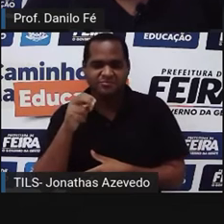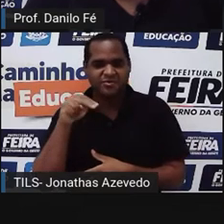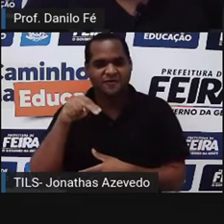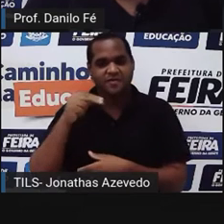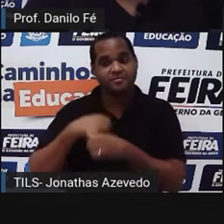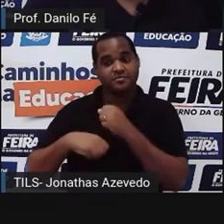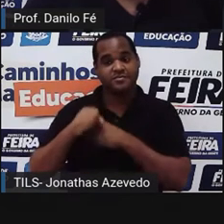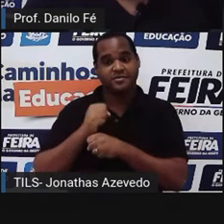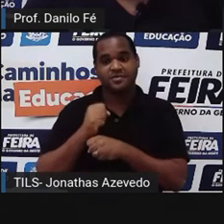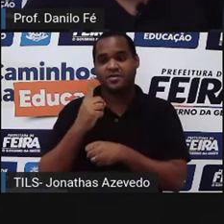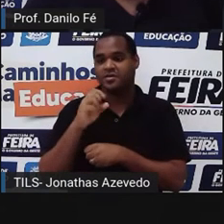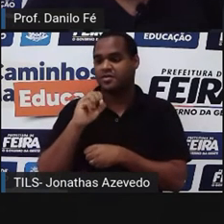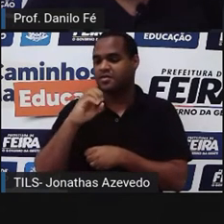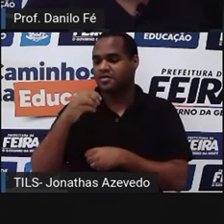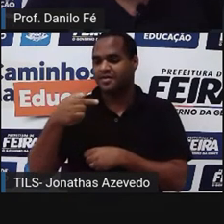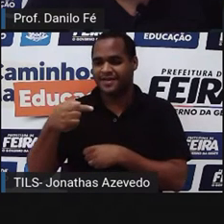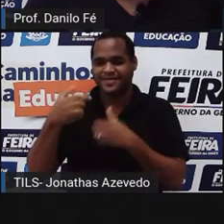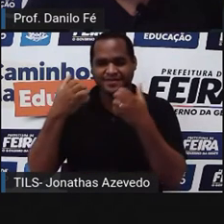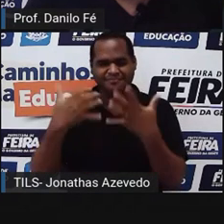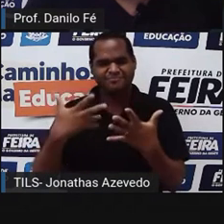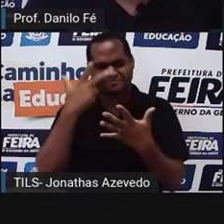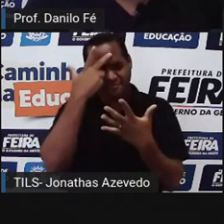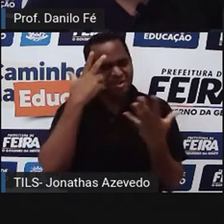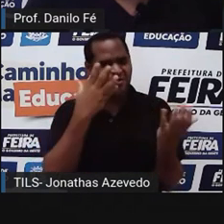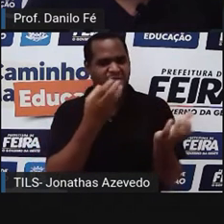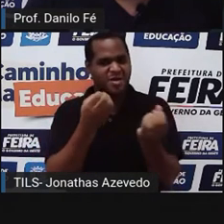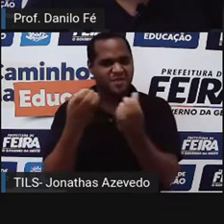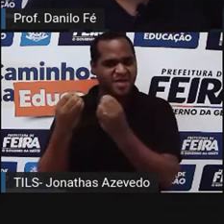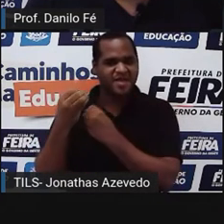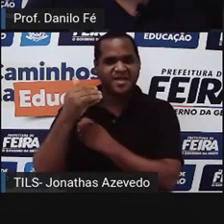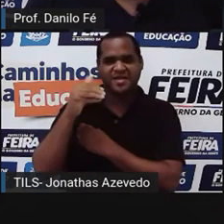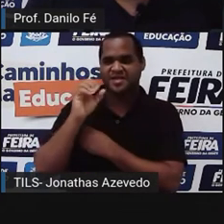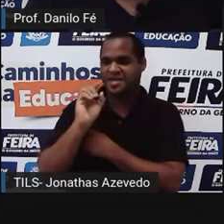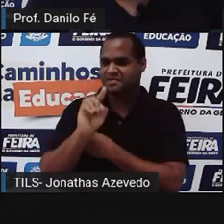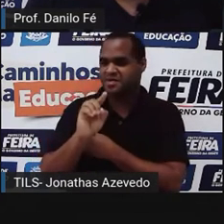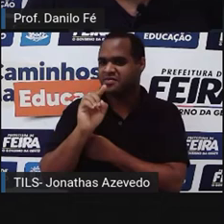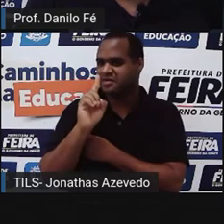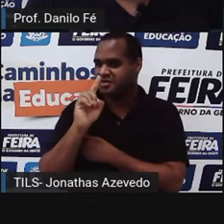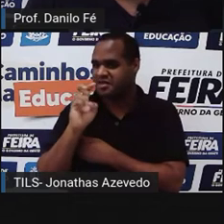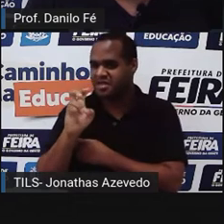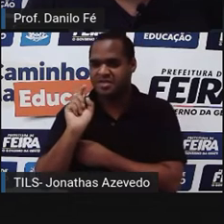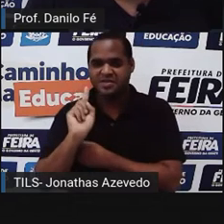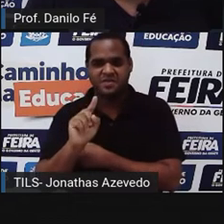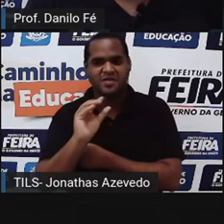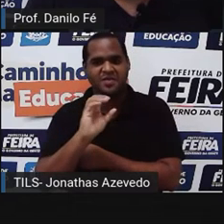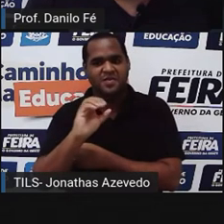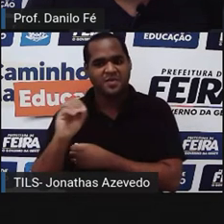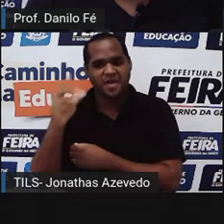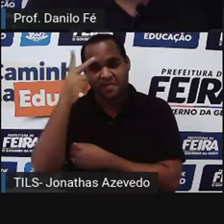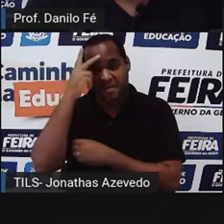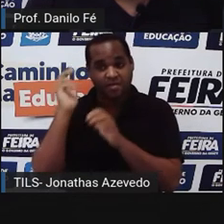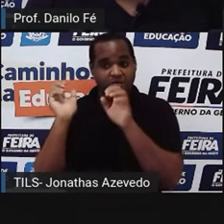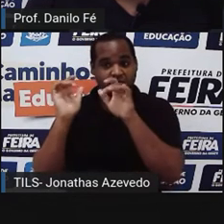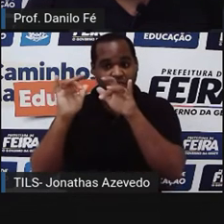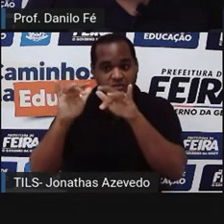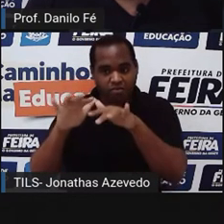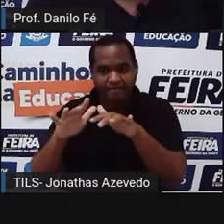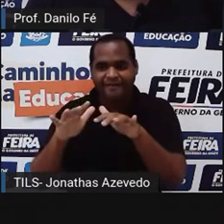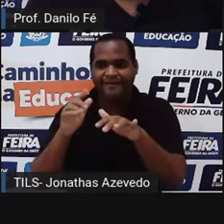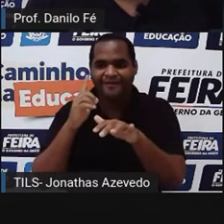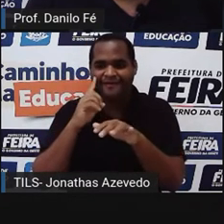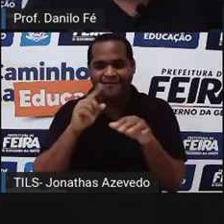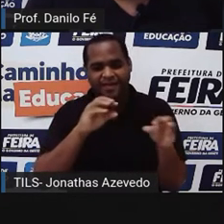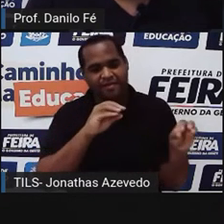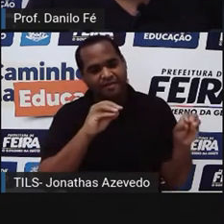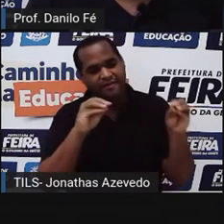807. Muita gente, eram de 10 a 15 mil pessoas que embarcaram para aqui,